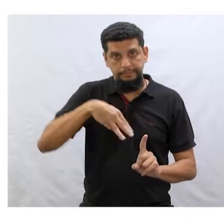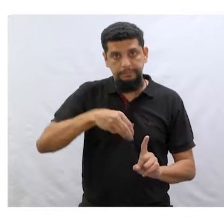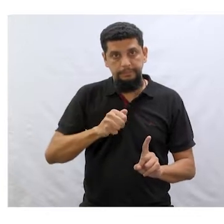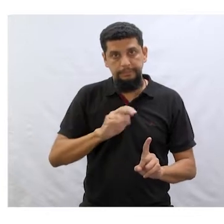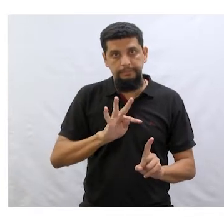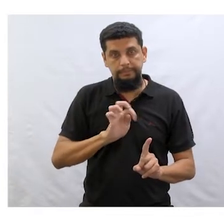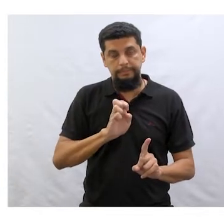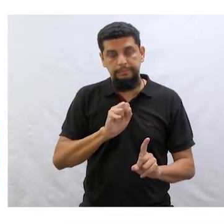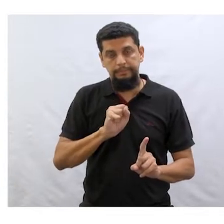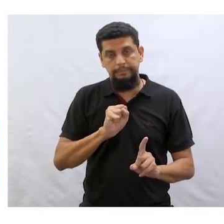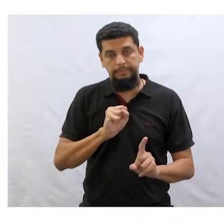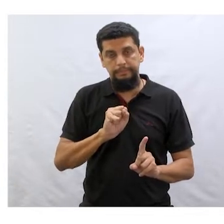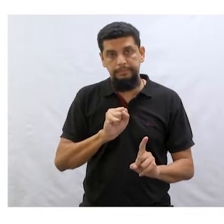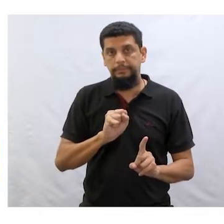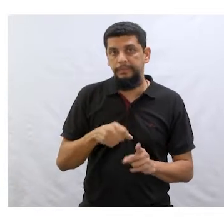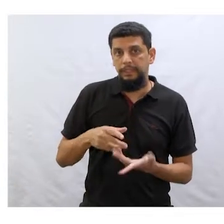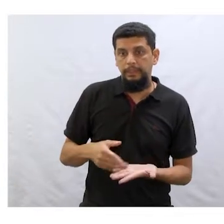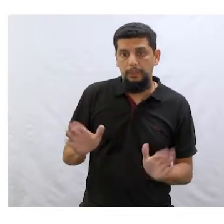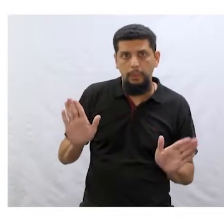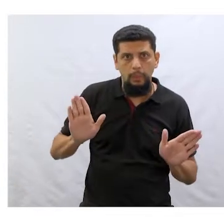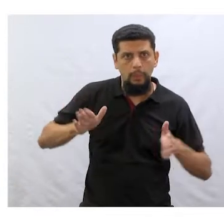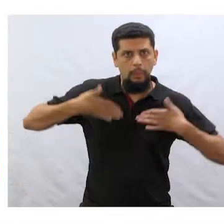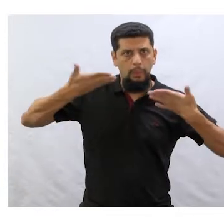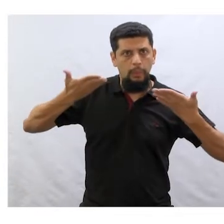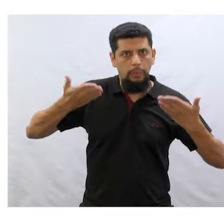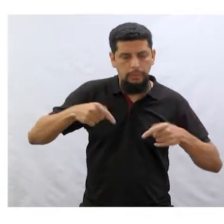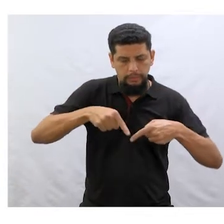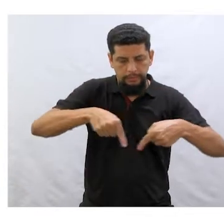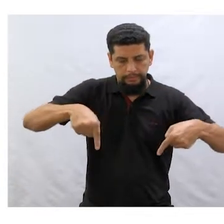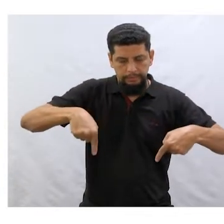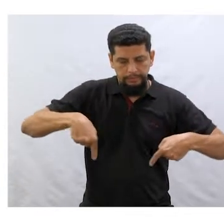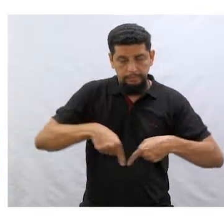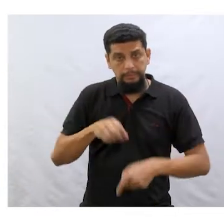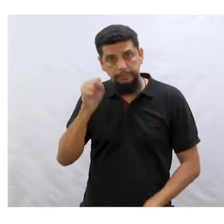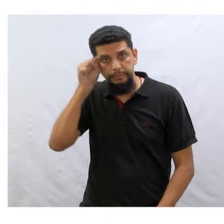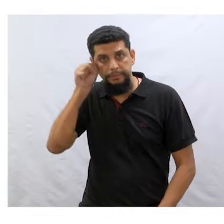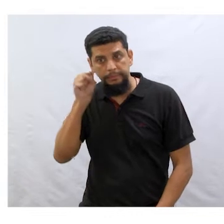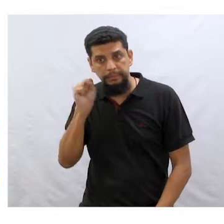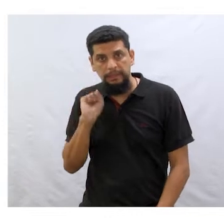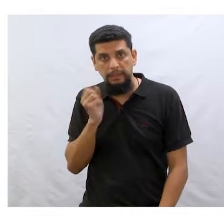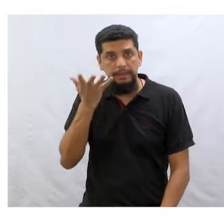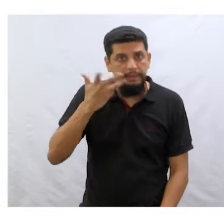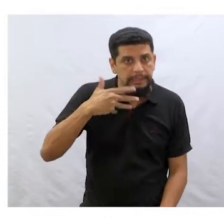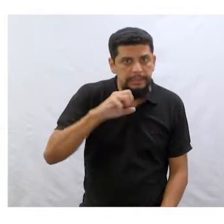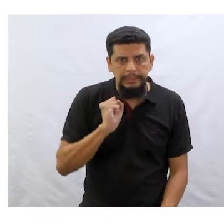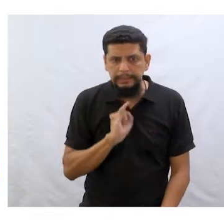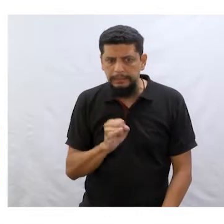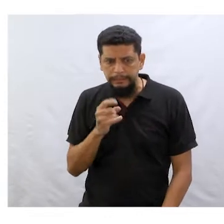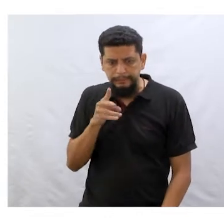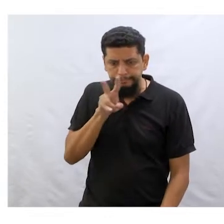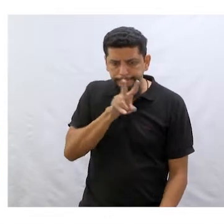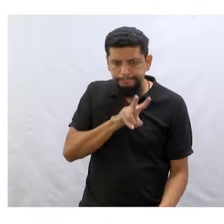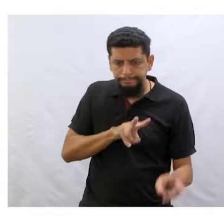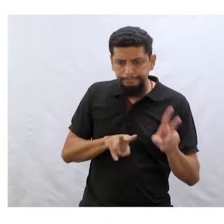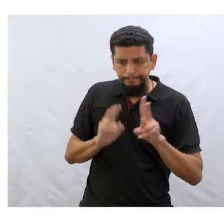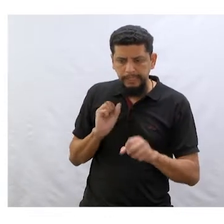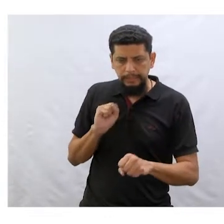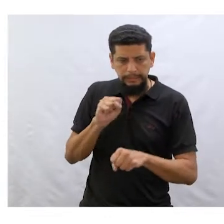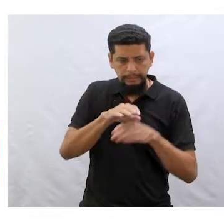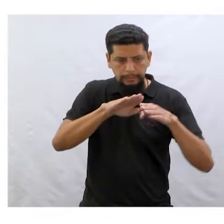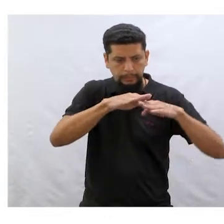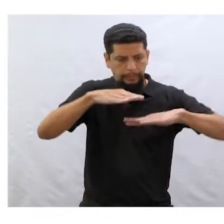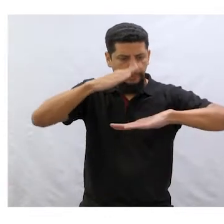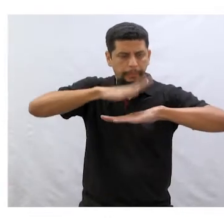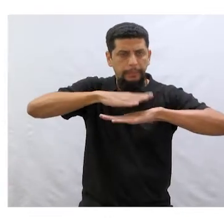belezas e sustos. Quarto de criança. Se o parasse para reparar em cima das